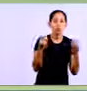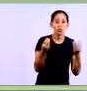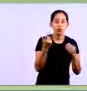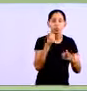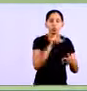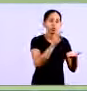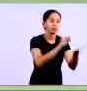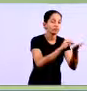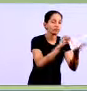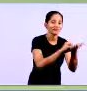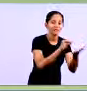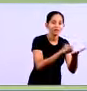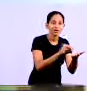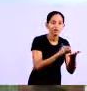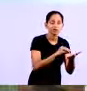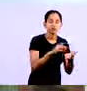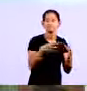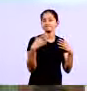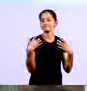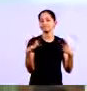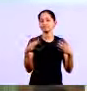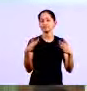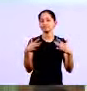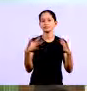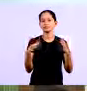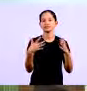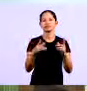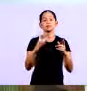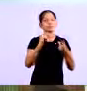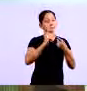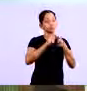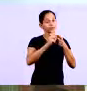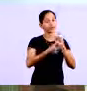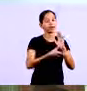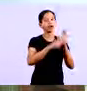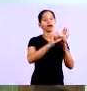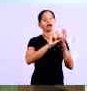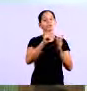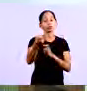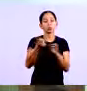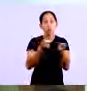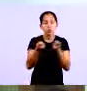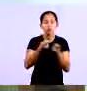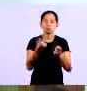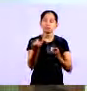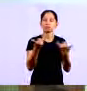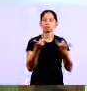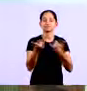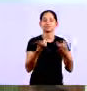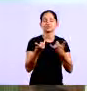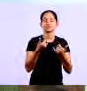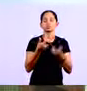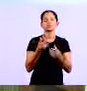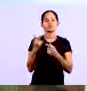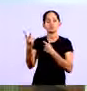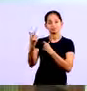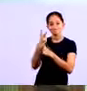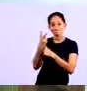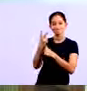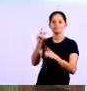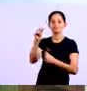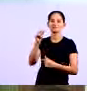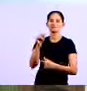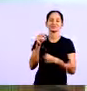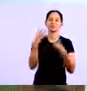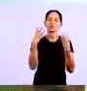as vezes sazionalmente acontece isso você já sabe anteriormente por causa da questão dos seus outros controles já se previne mas não é certo que aconte